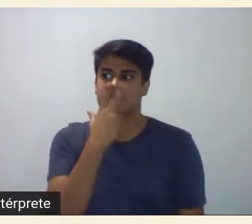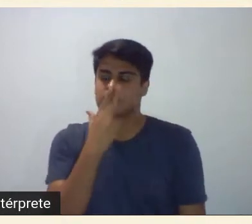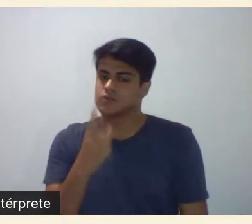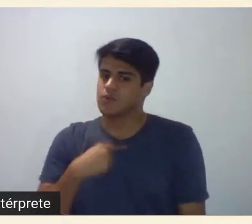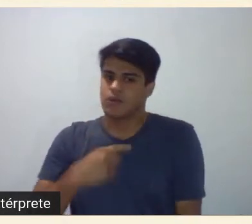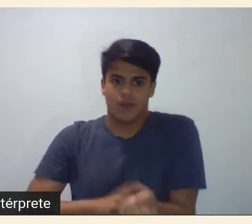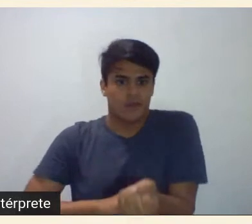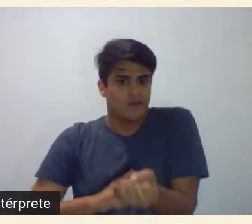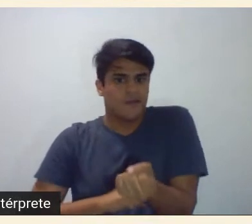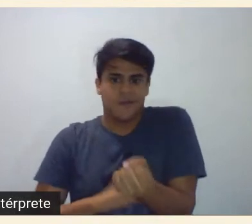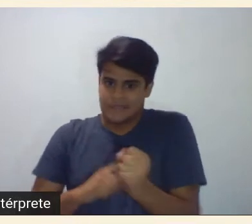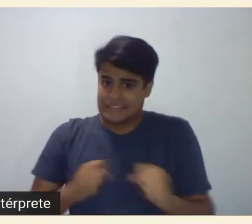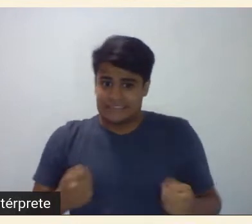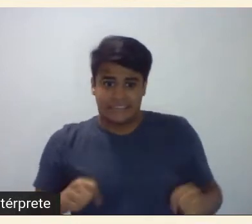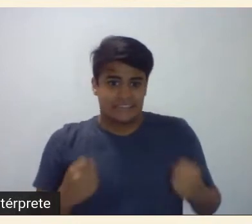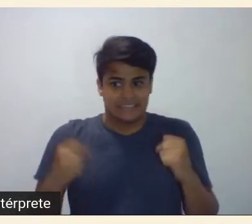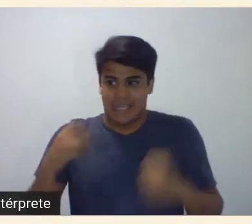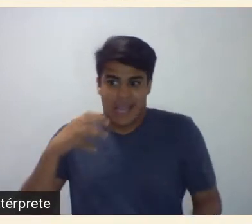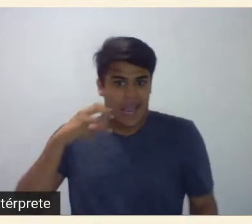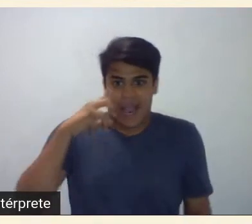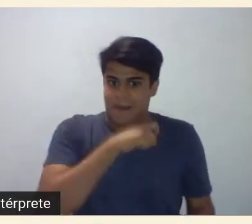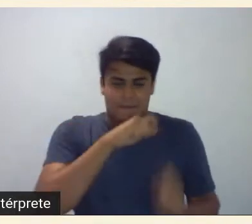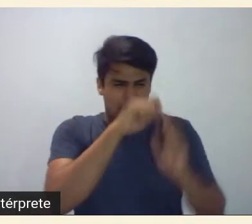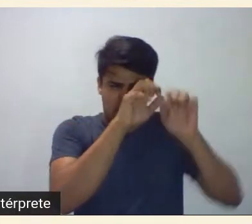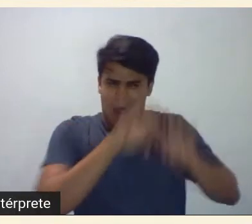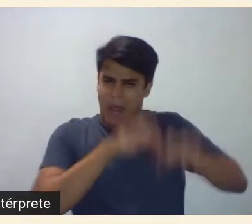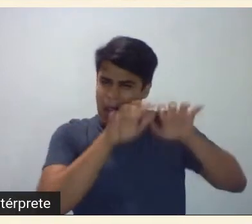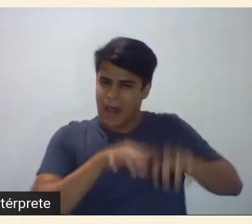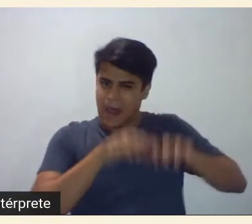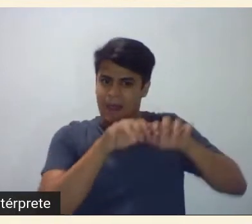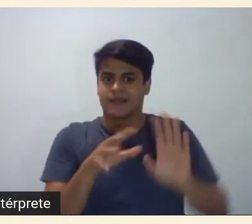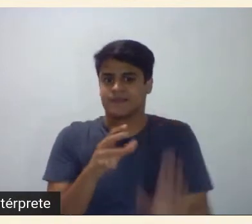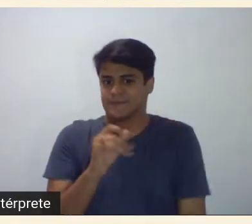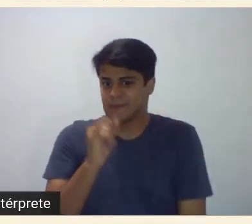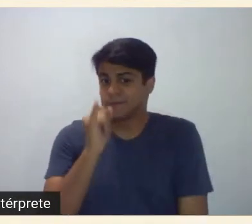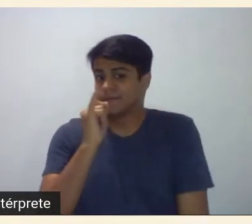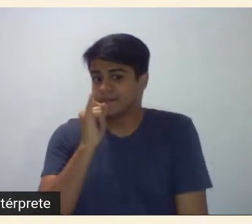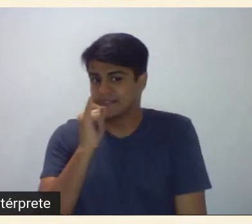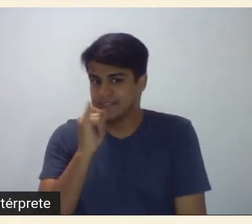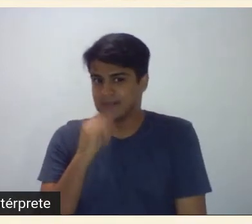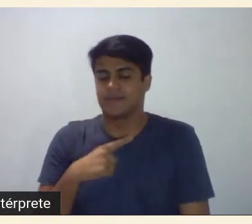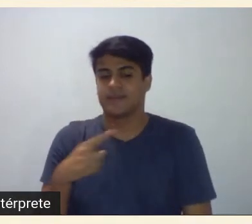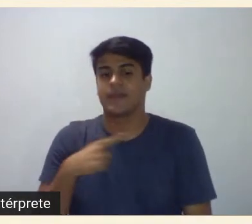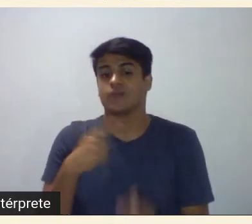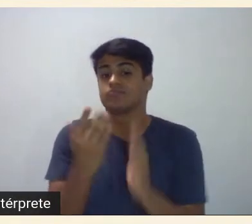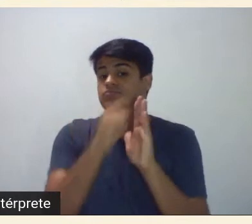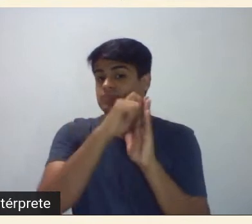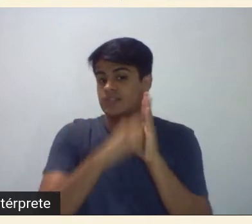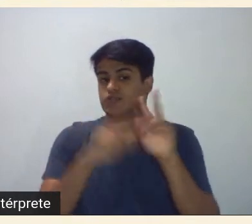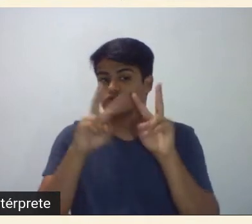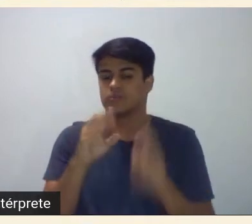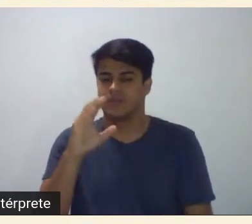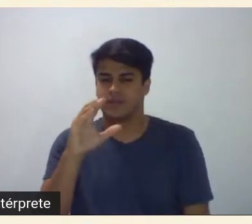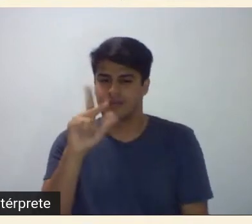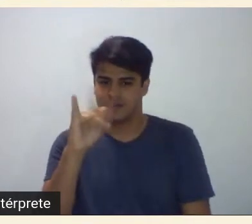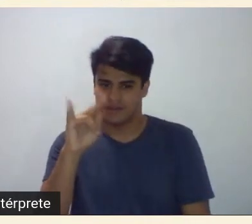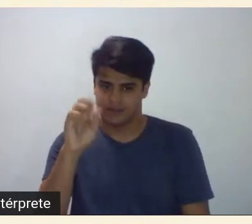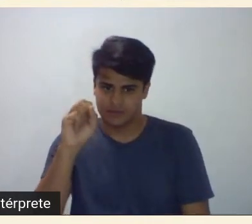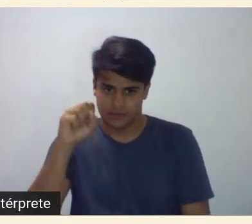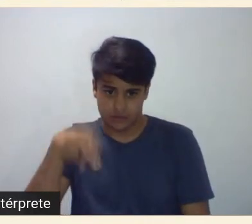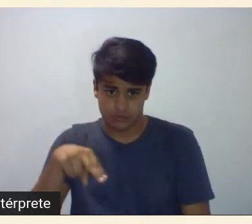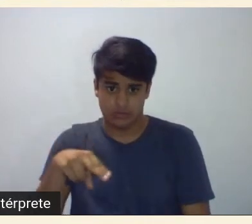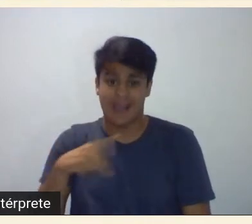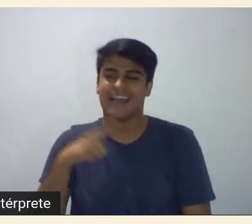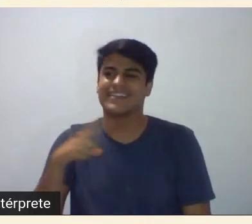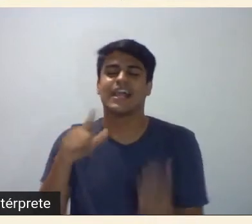produzia com muita rapidez por exemplo eu escrevia um texto sobre claxo levava no Estadão